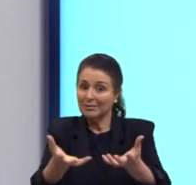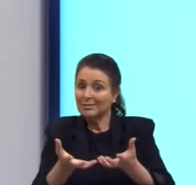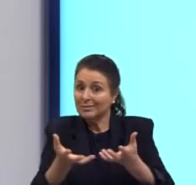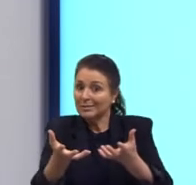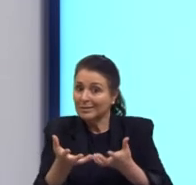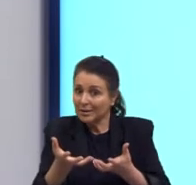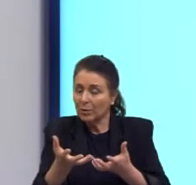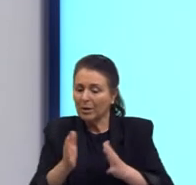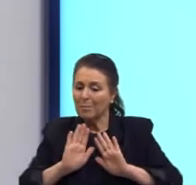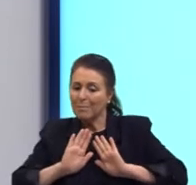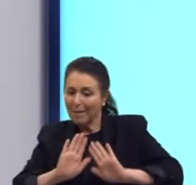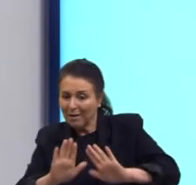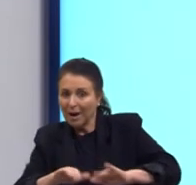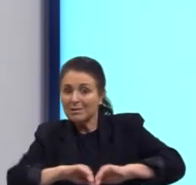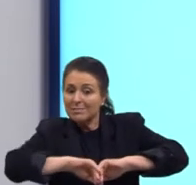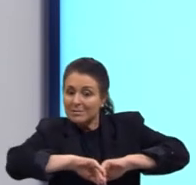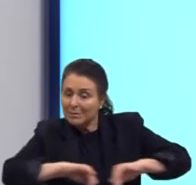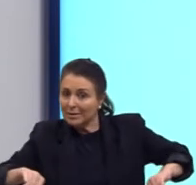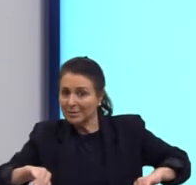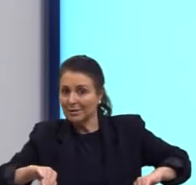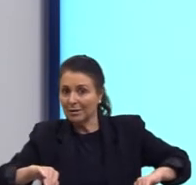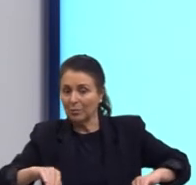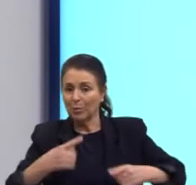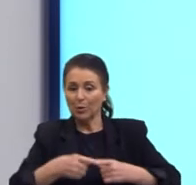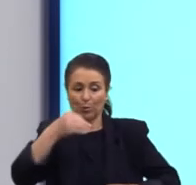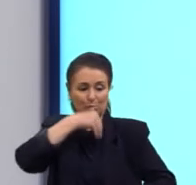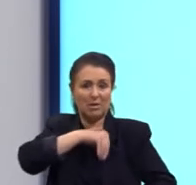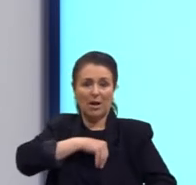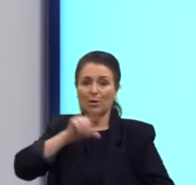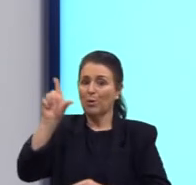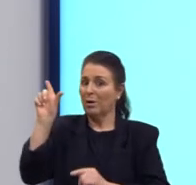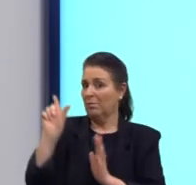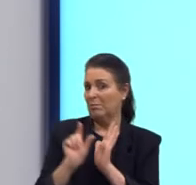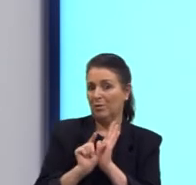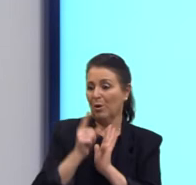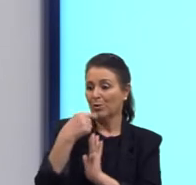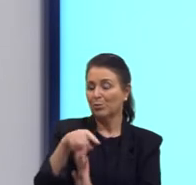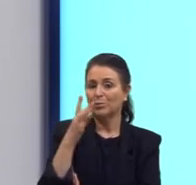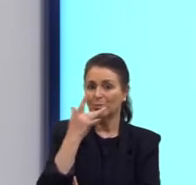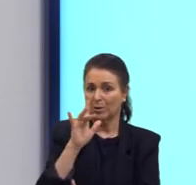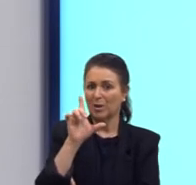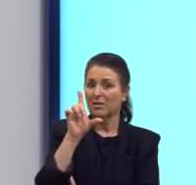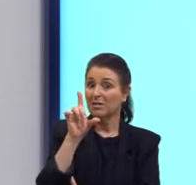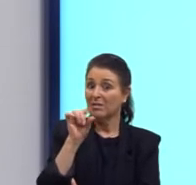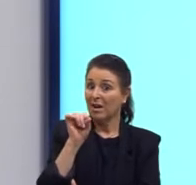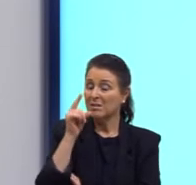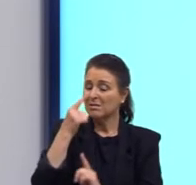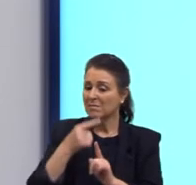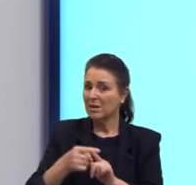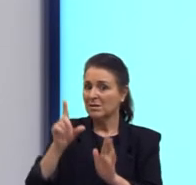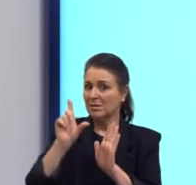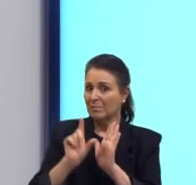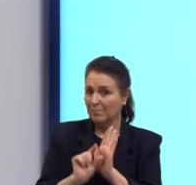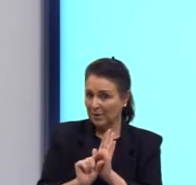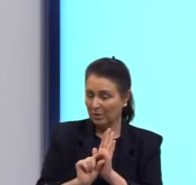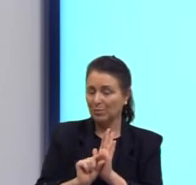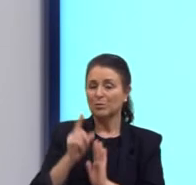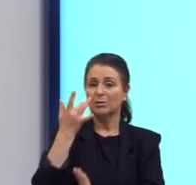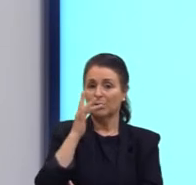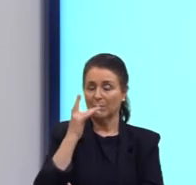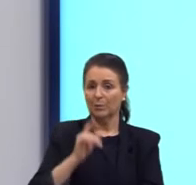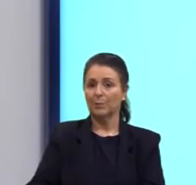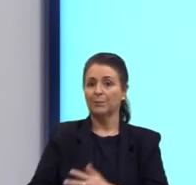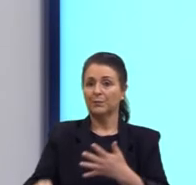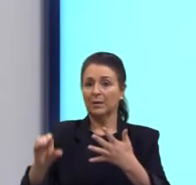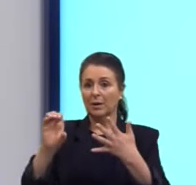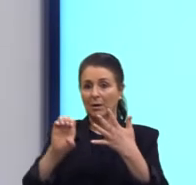era que eles parassem de ser segregados, porque eles recebiam salários, às vezes, até dez vezes menores. Opção E.